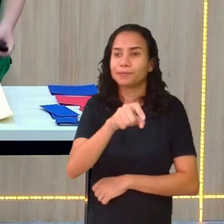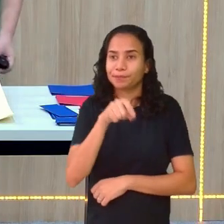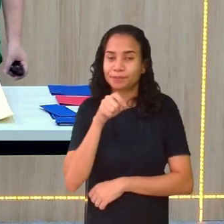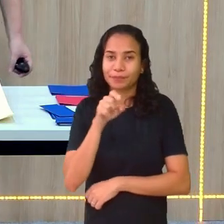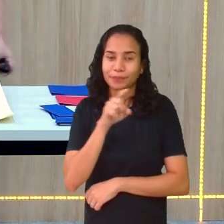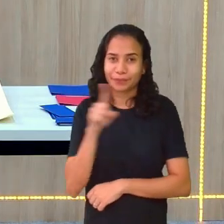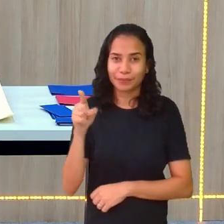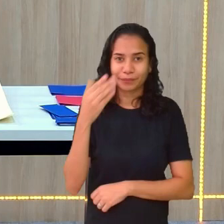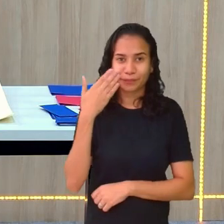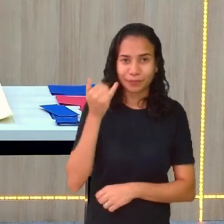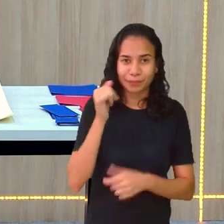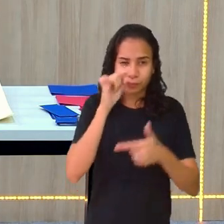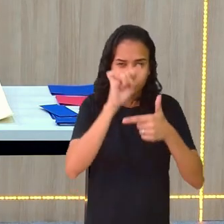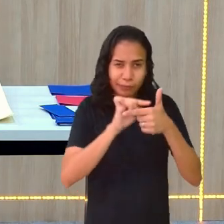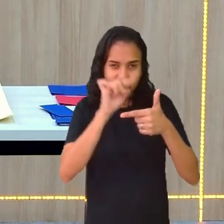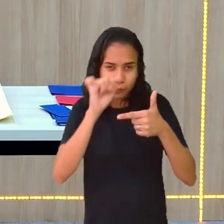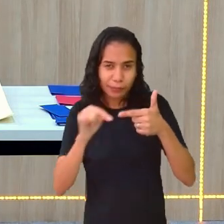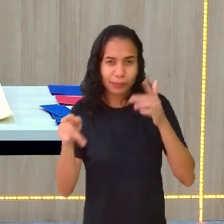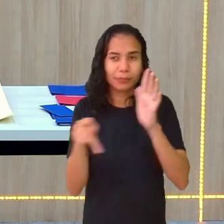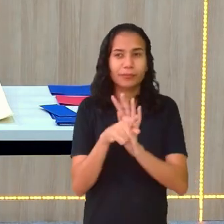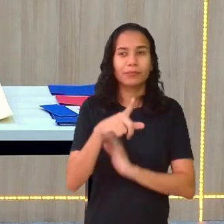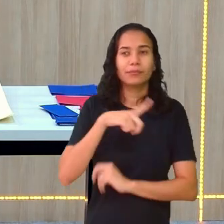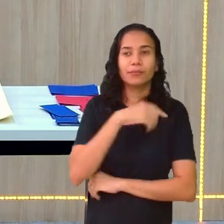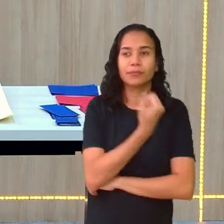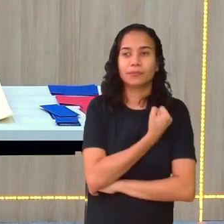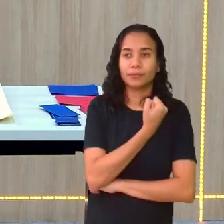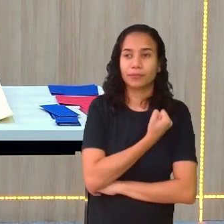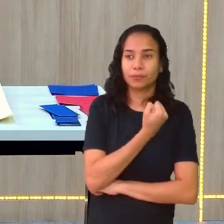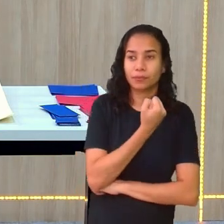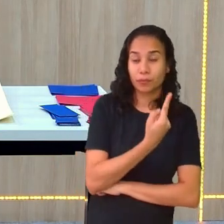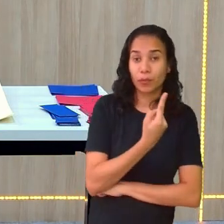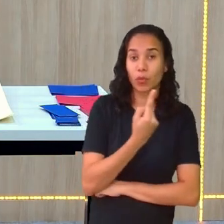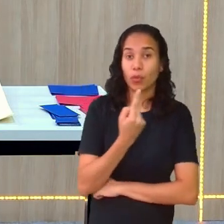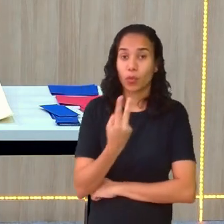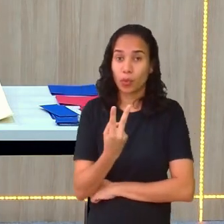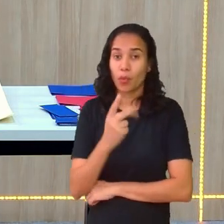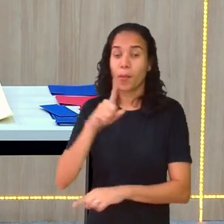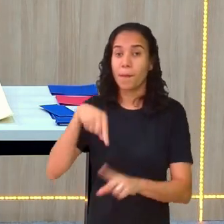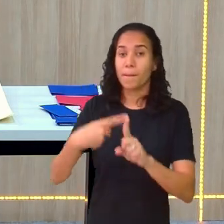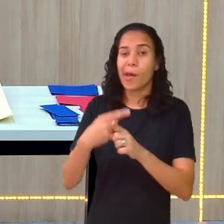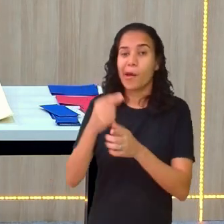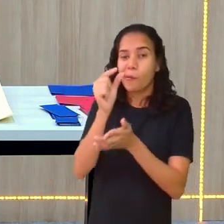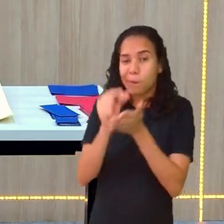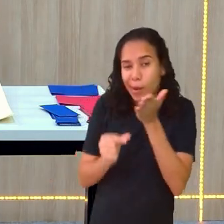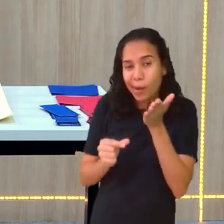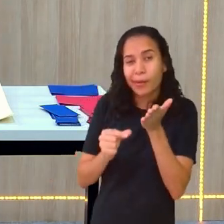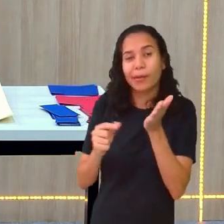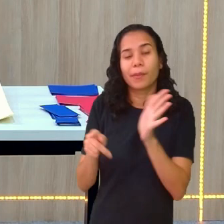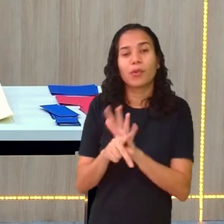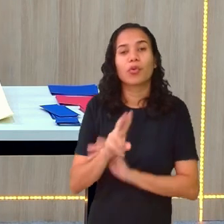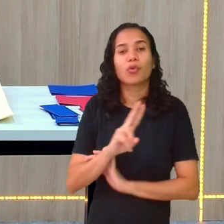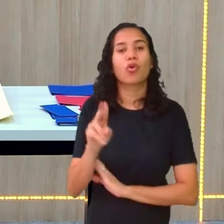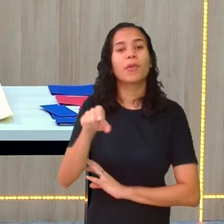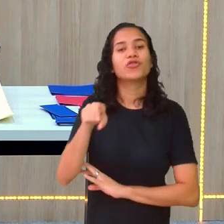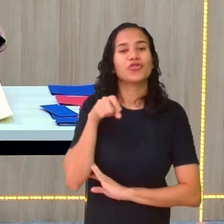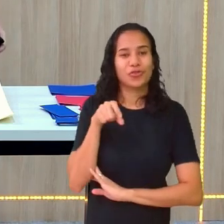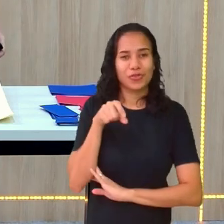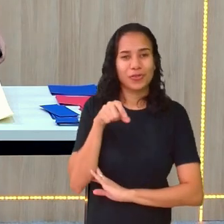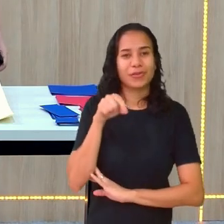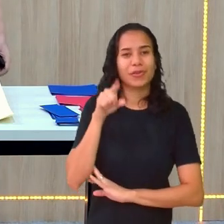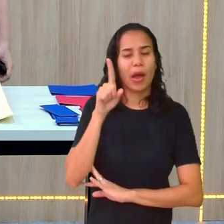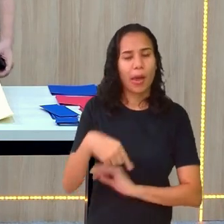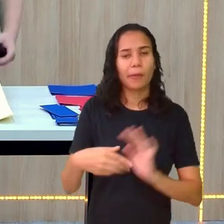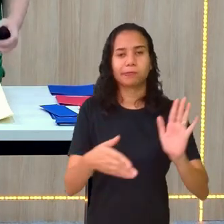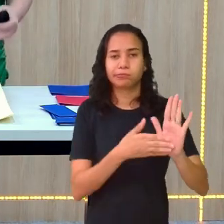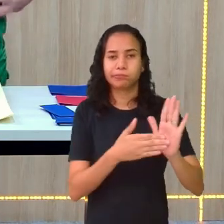não vou medir, se eu colocar esse 1 aqui, vai dar 1, 2 e mais um pedacinho. Eu chamo de X. Isso é